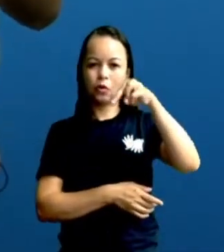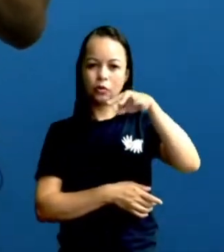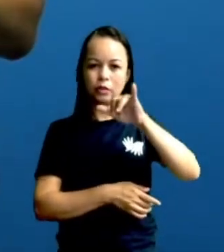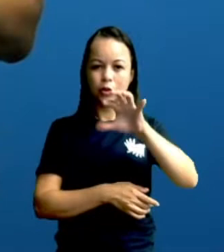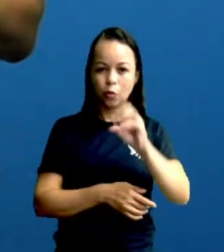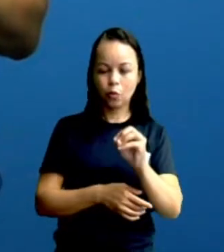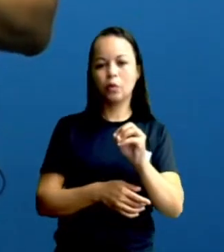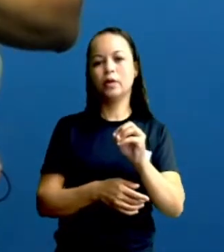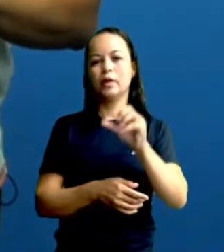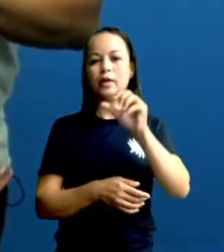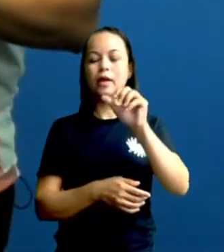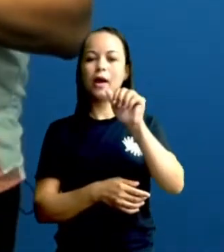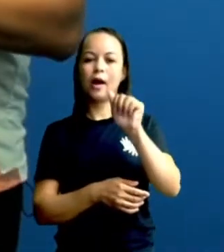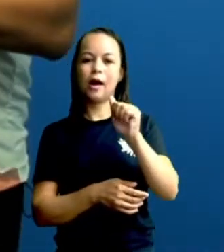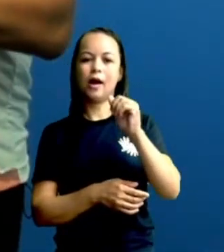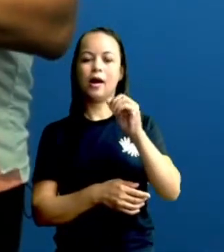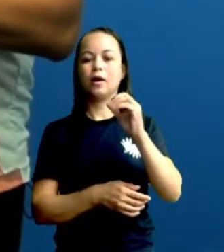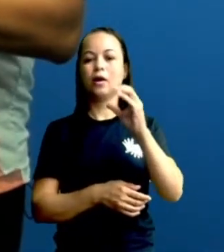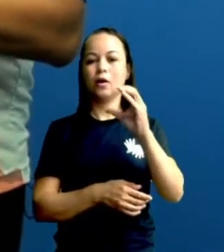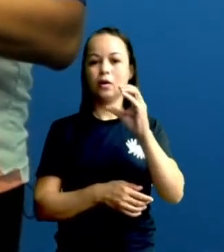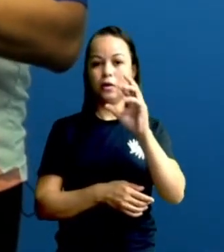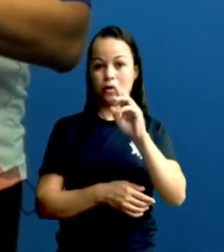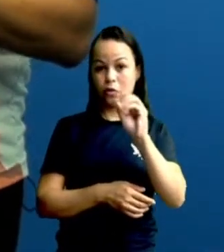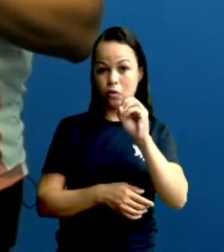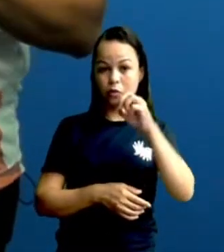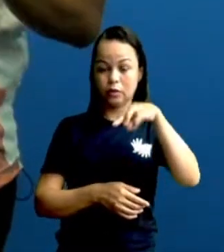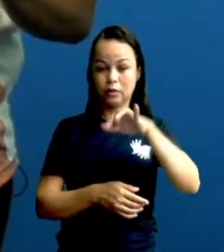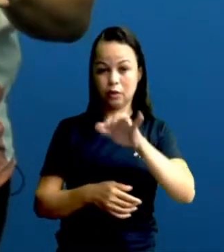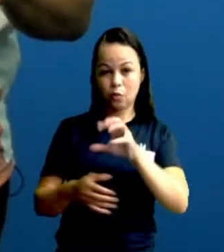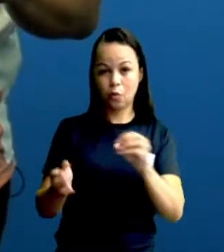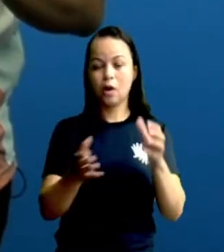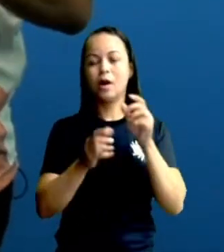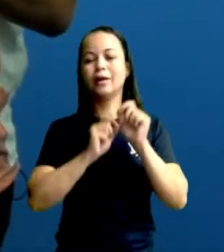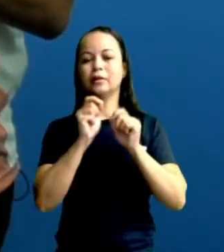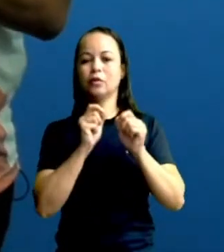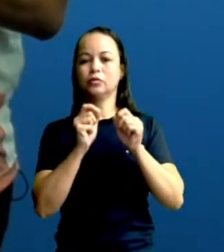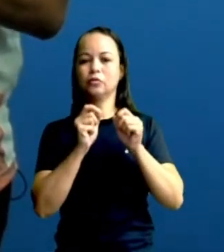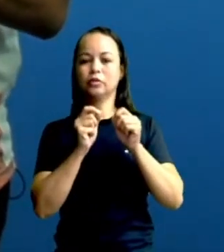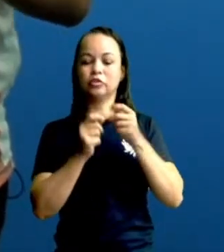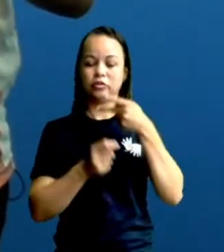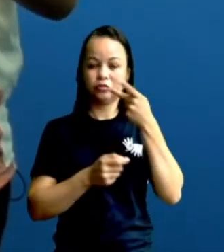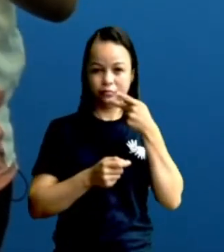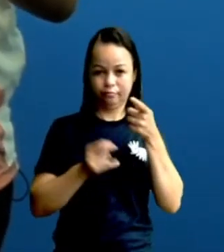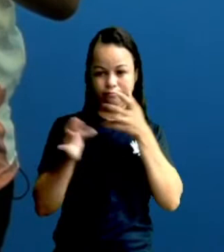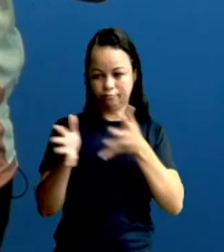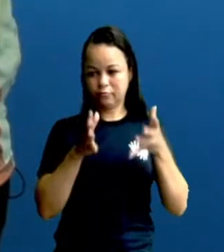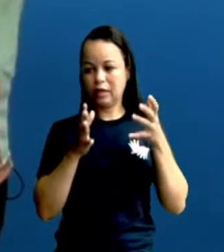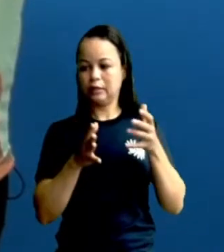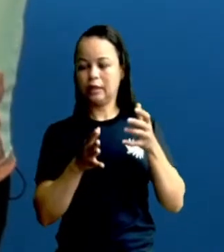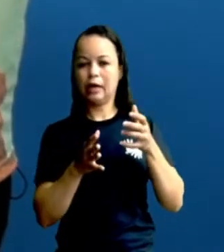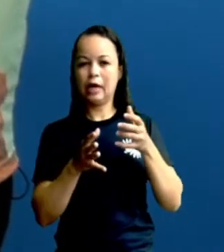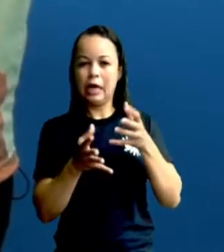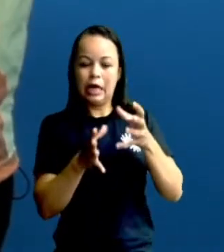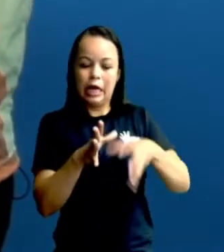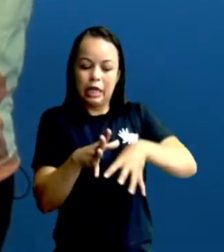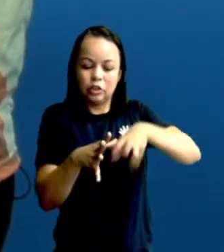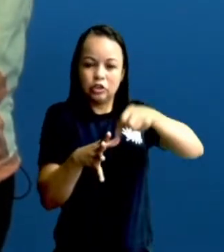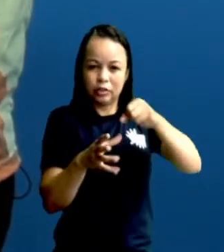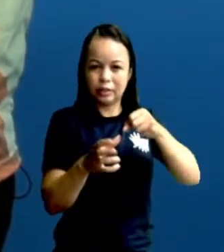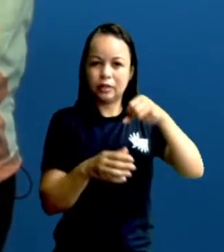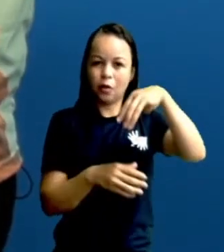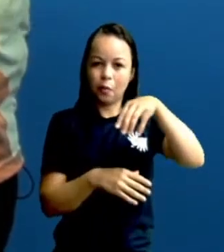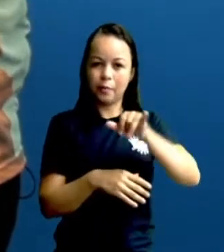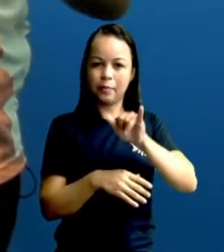Quando a gente fala justamente dessa exploração mineral, a gente não consegue não remeter-se à primeira